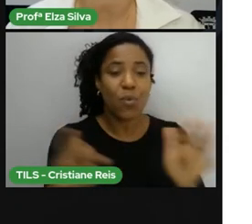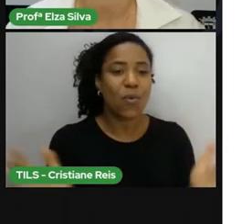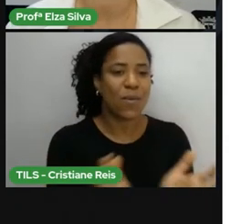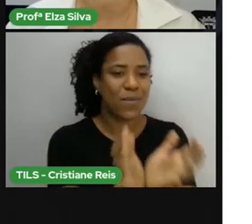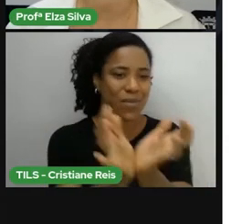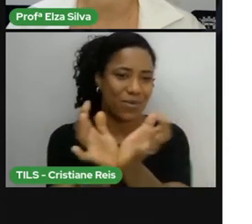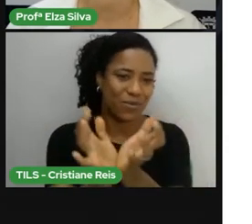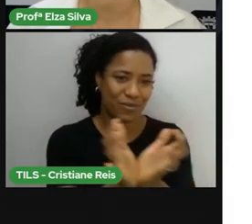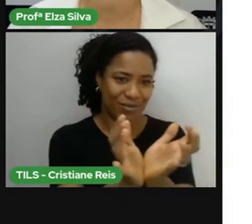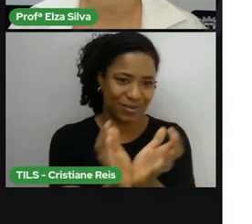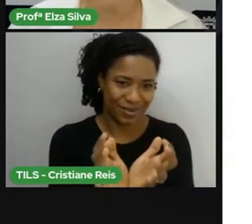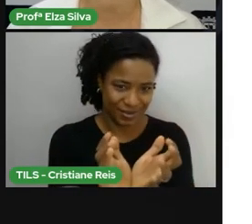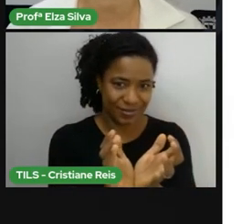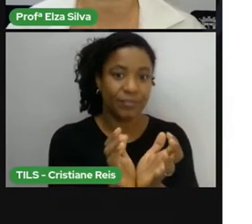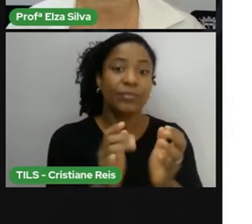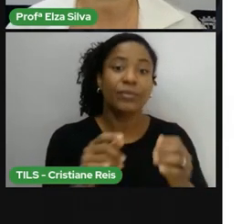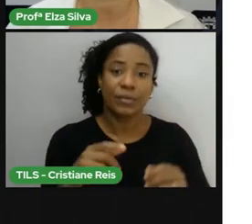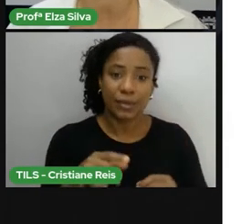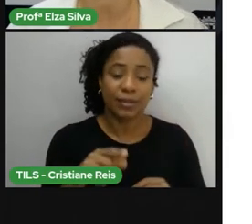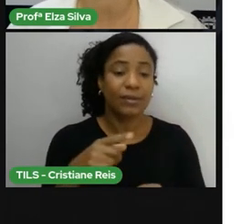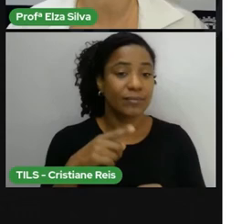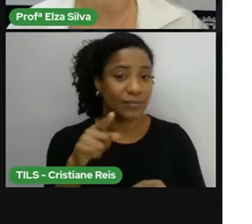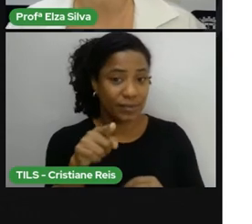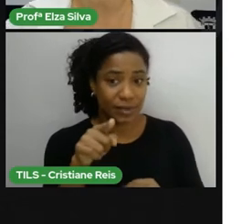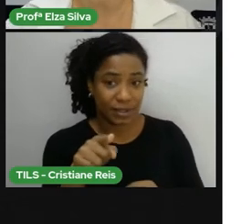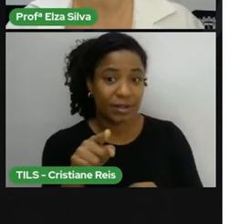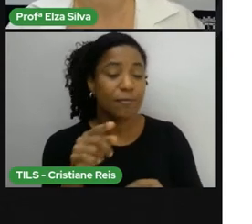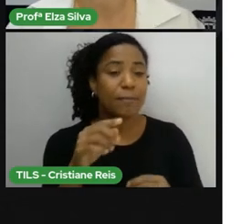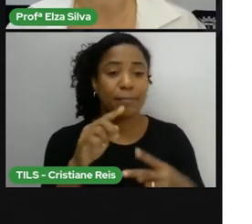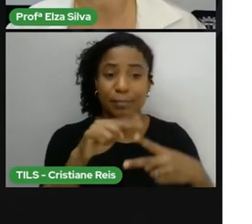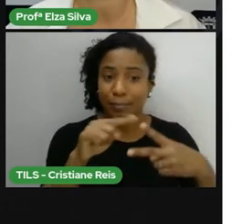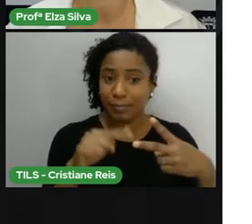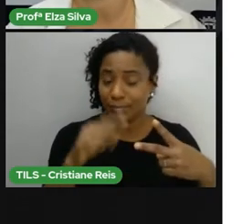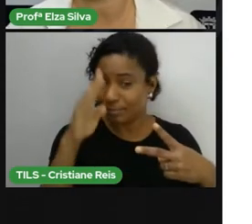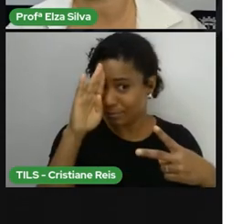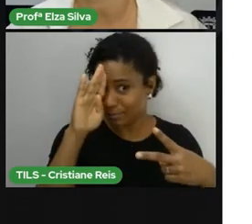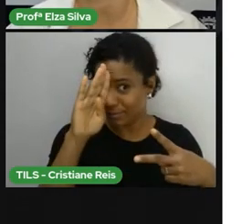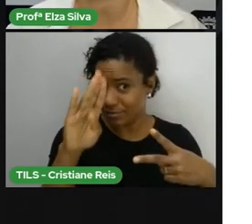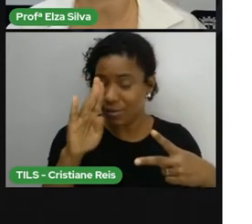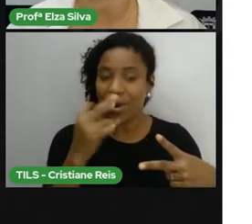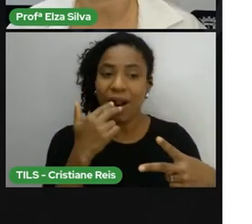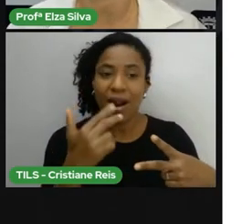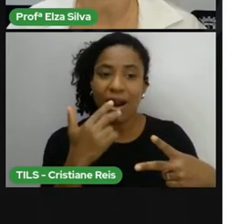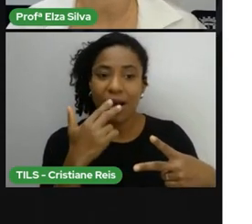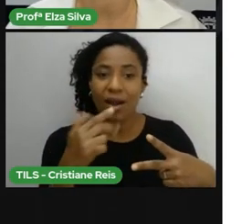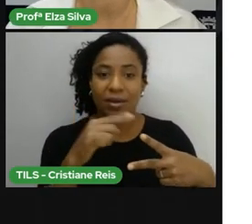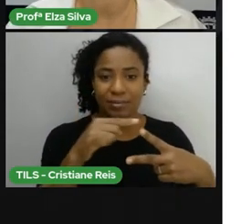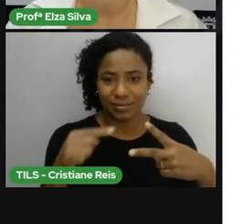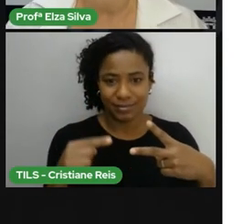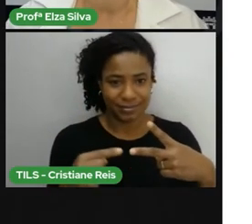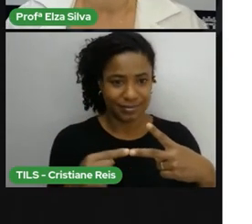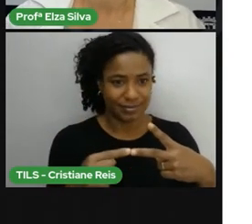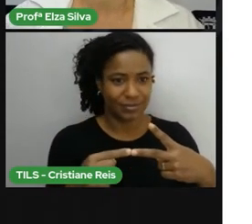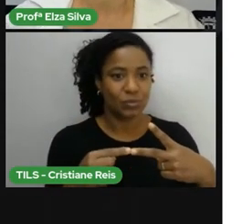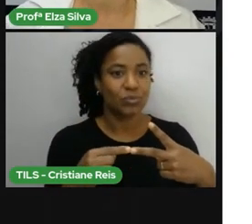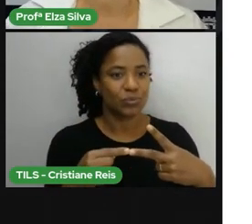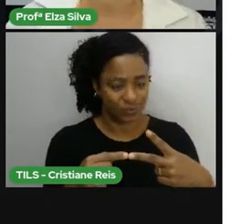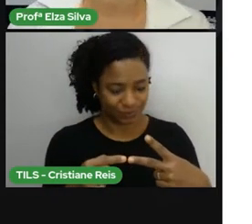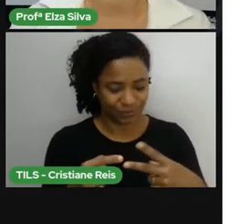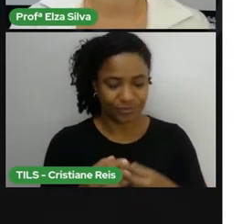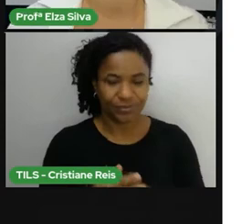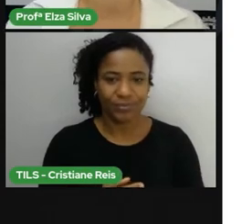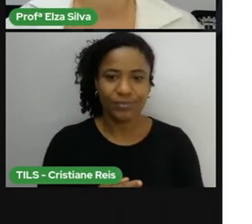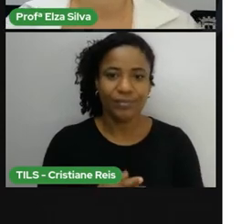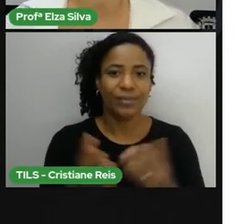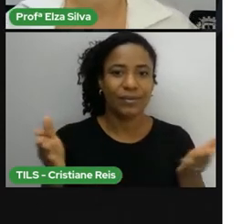Queniano Aqui vocês Vão poder Explorar As duas Principais Línguas Faladas Por eles Então gente A